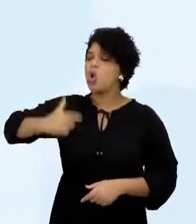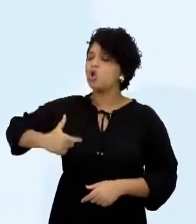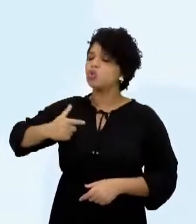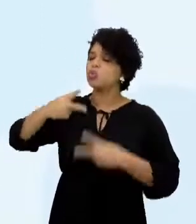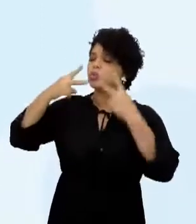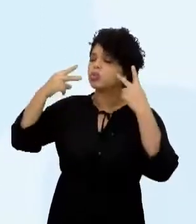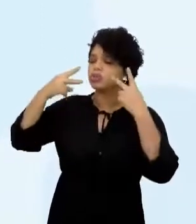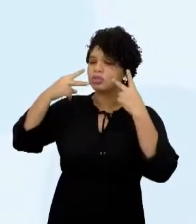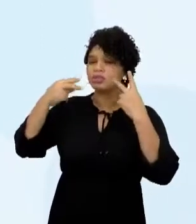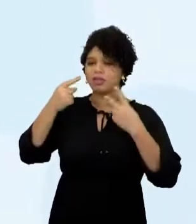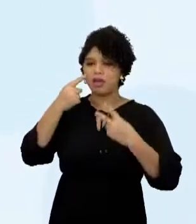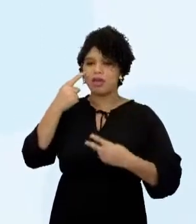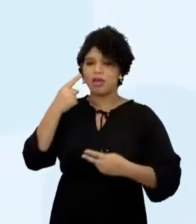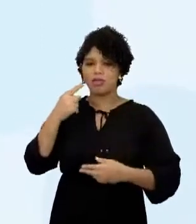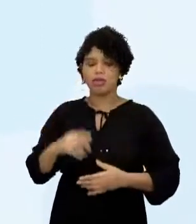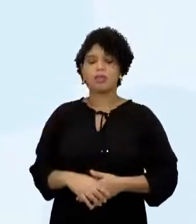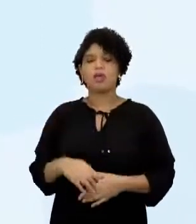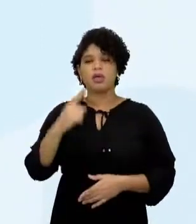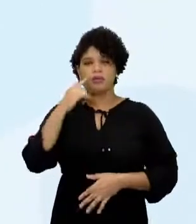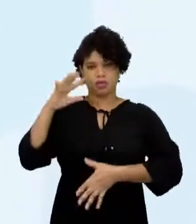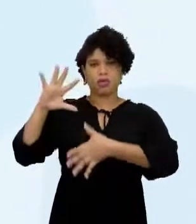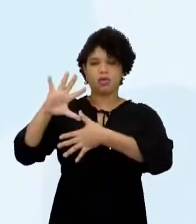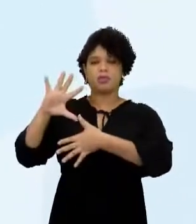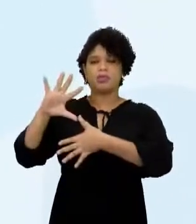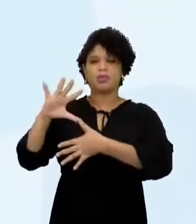vê lá no mapa, né? Mostrando aí